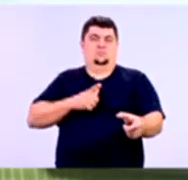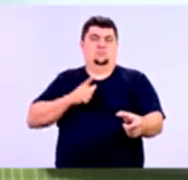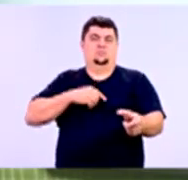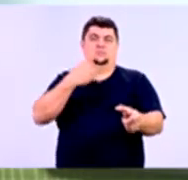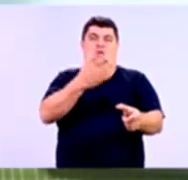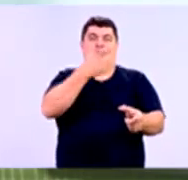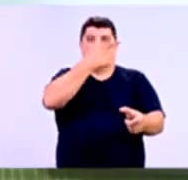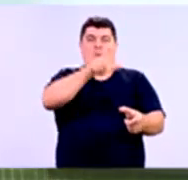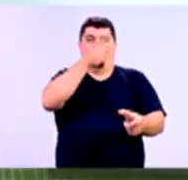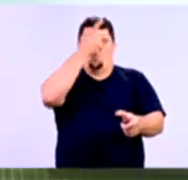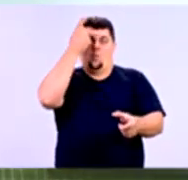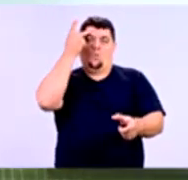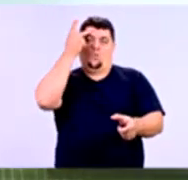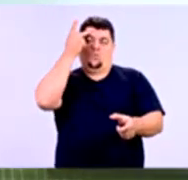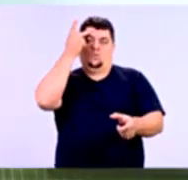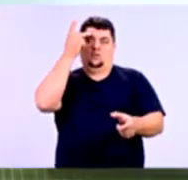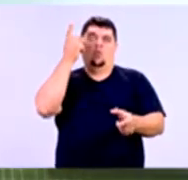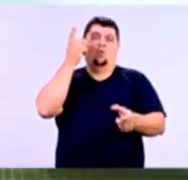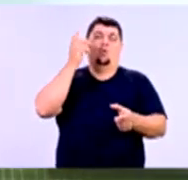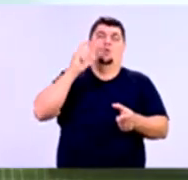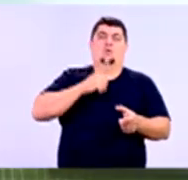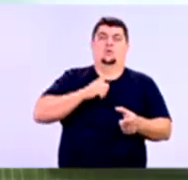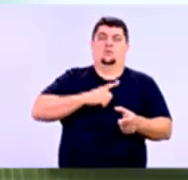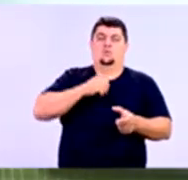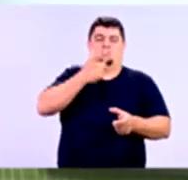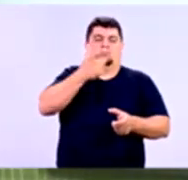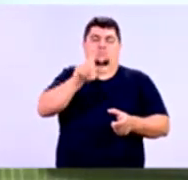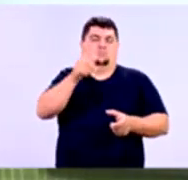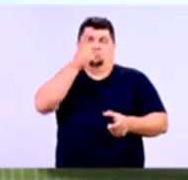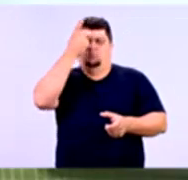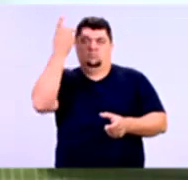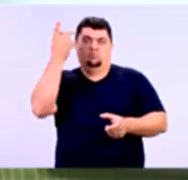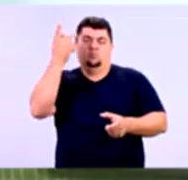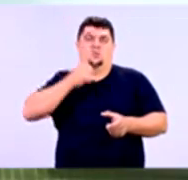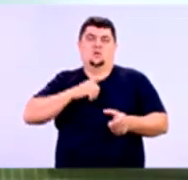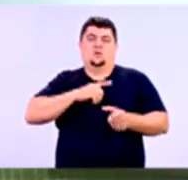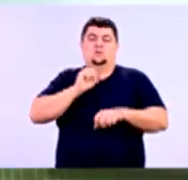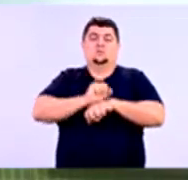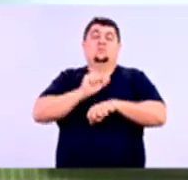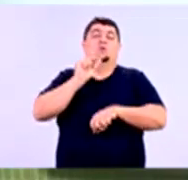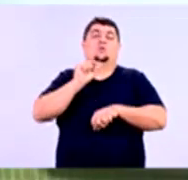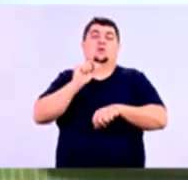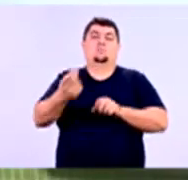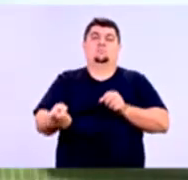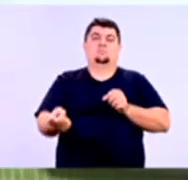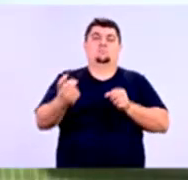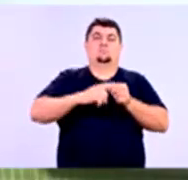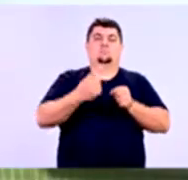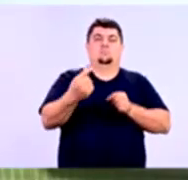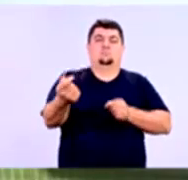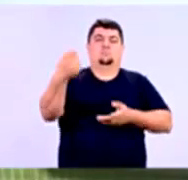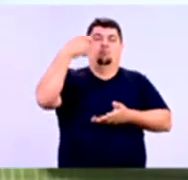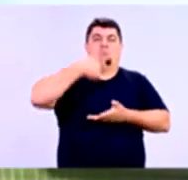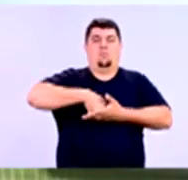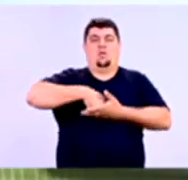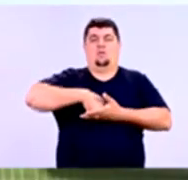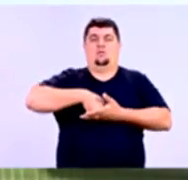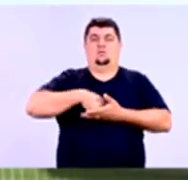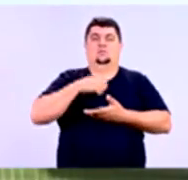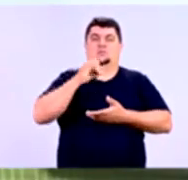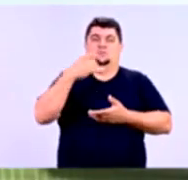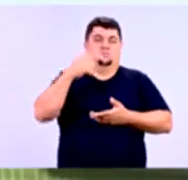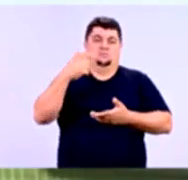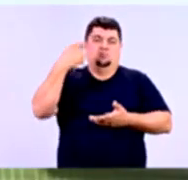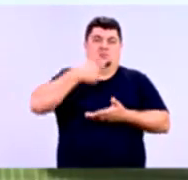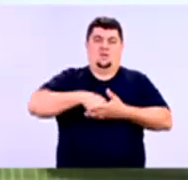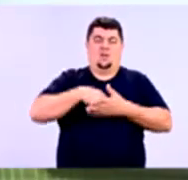patrimônio para uma outra pessoa, ou seja, um terceiro, na expectativa de receber de volta. Se você não tiver a expectativa de receber de